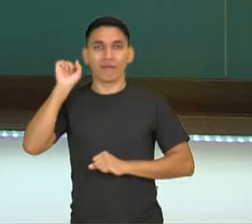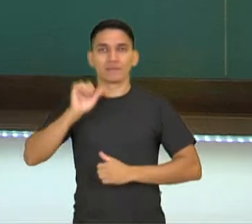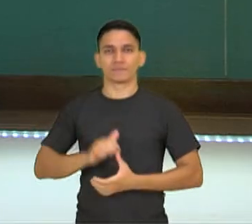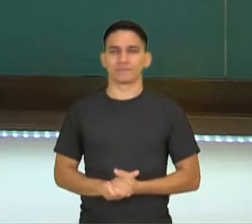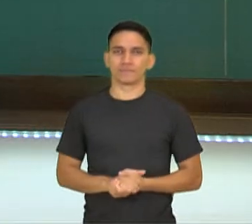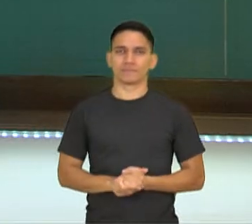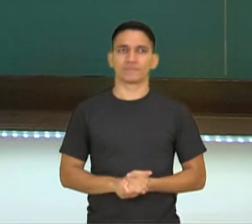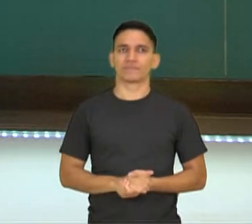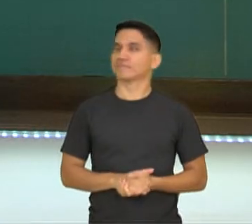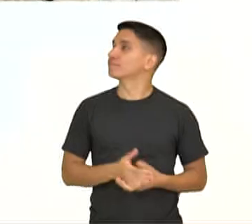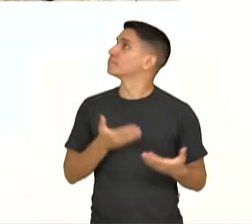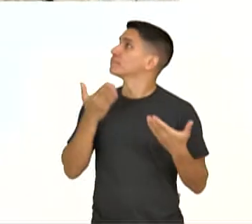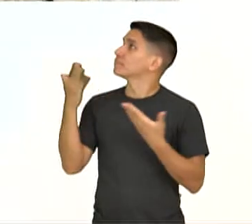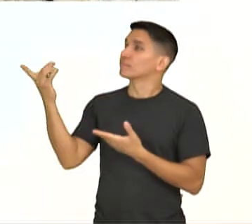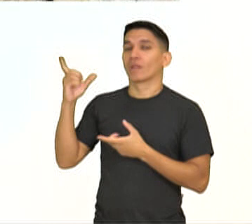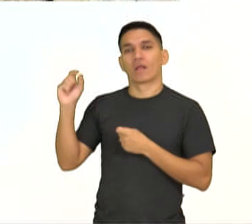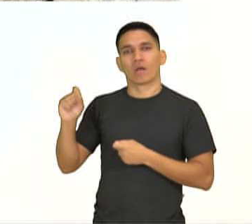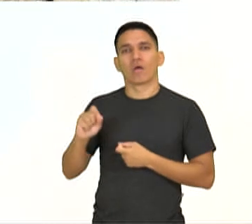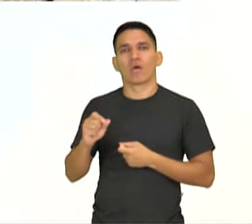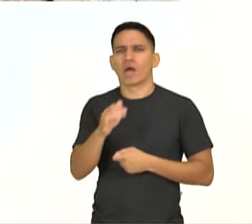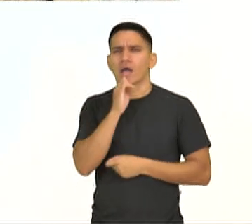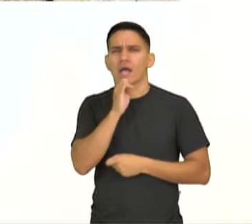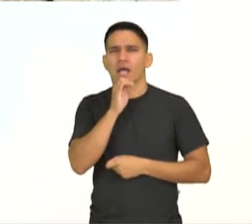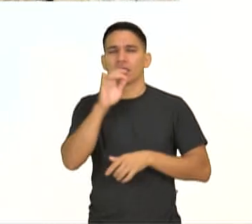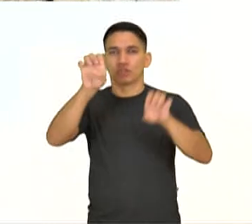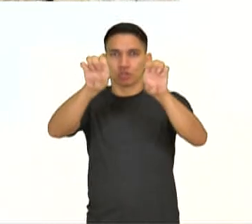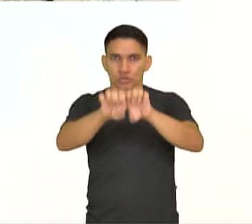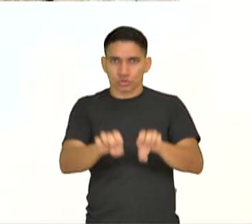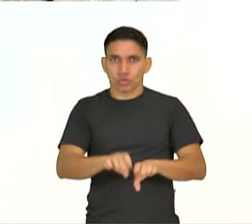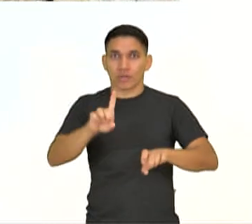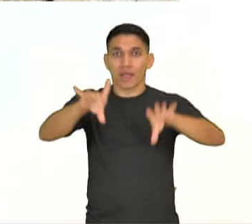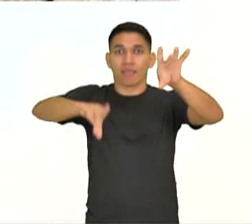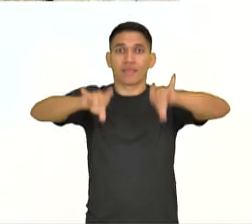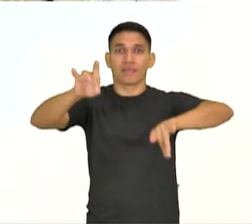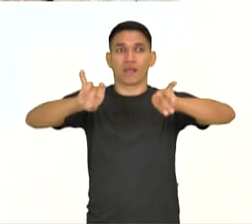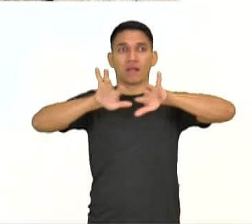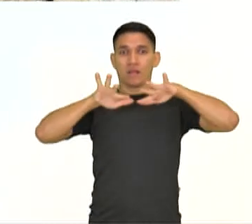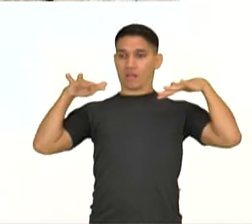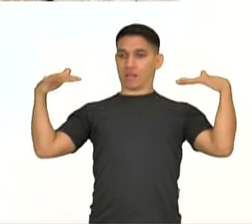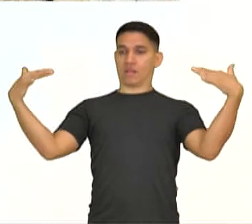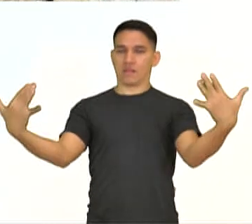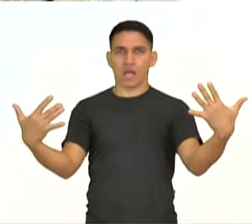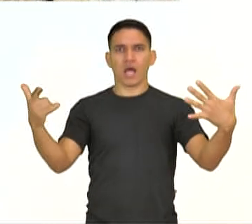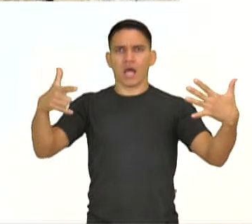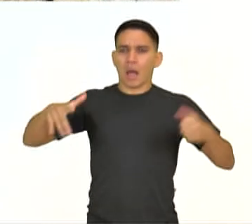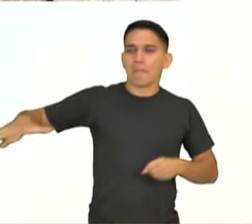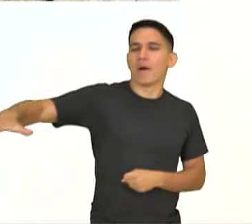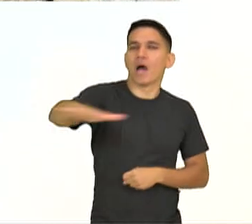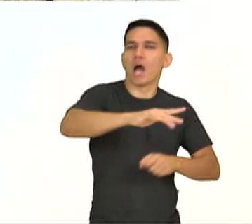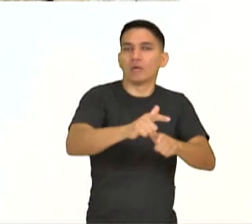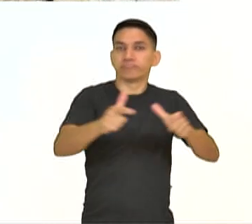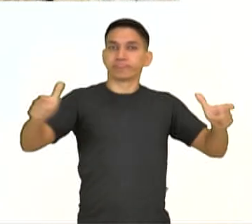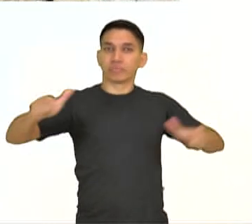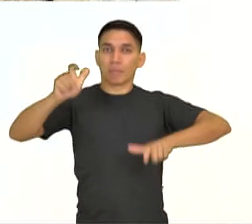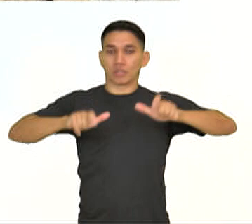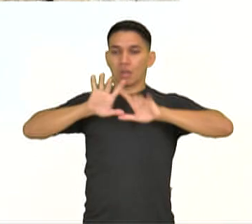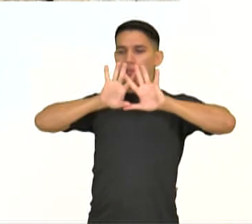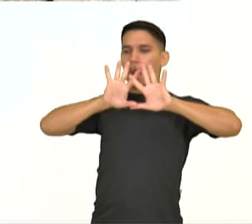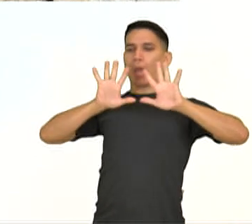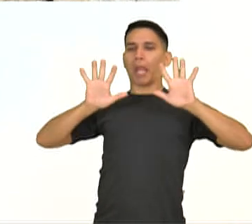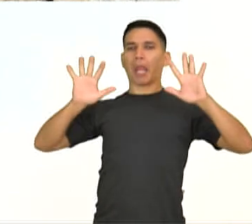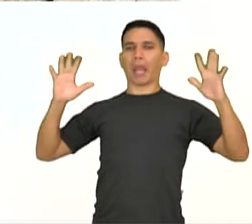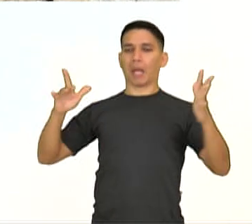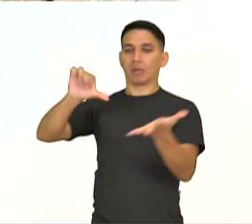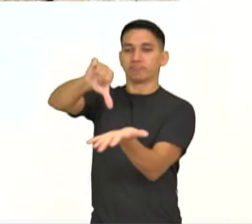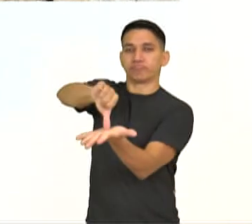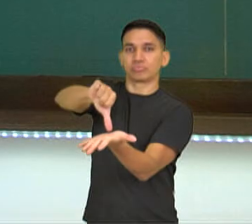Então, aqui, né? O exemplo da estrutura. Então, teatro de arena, espaço grandioso, o público fica ao redor, o palco no